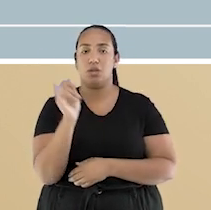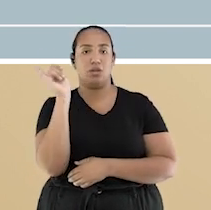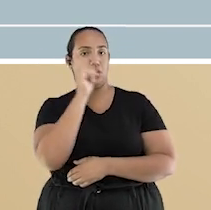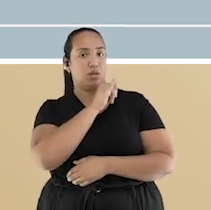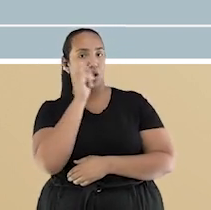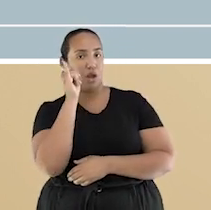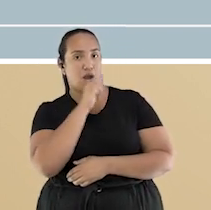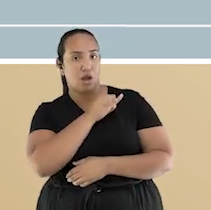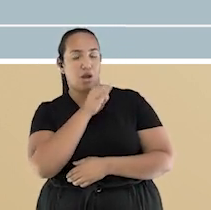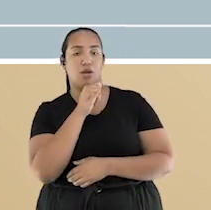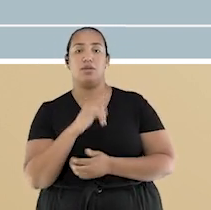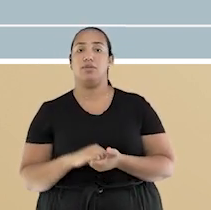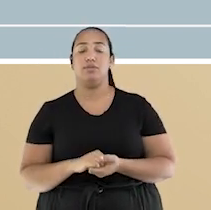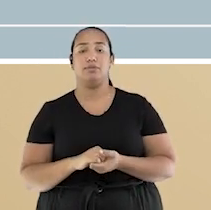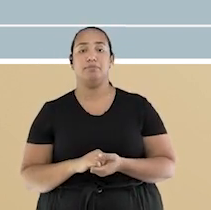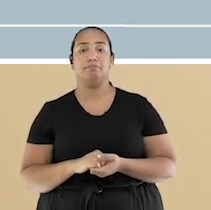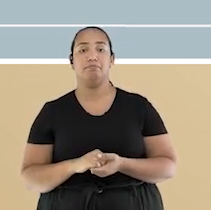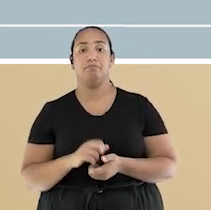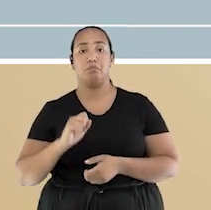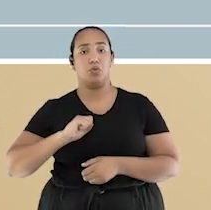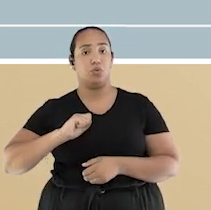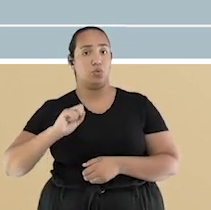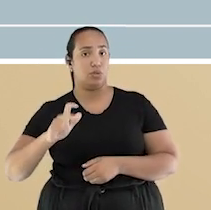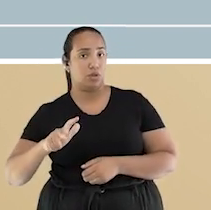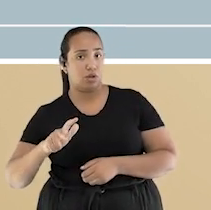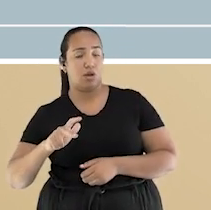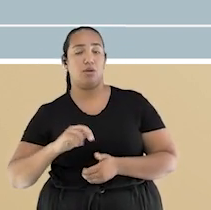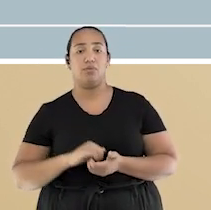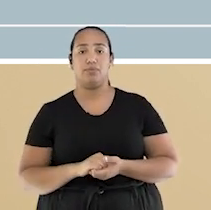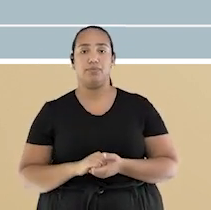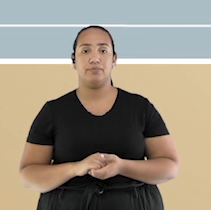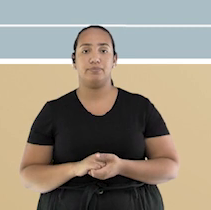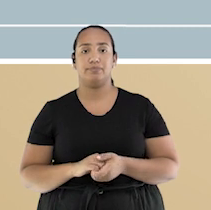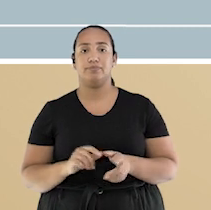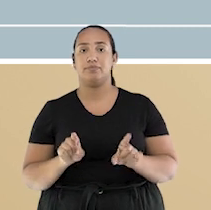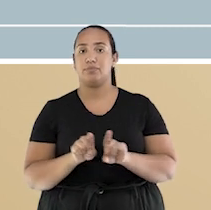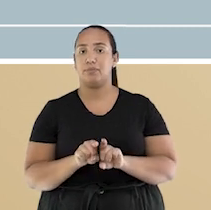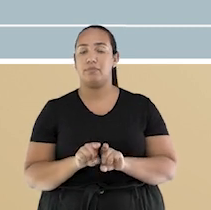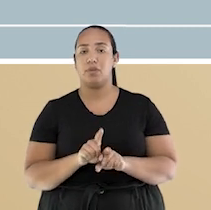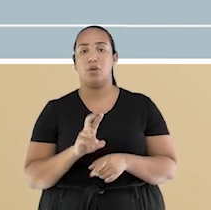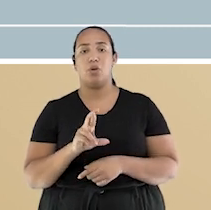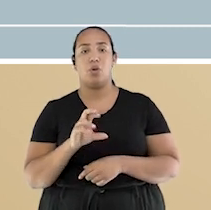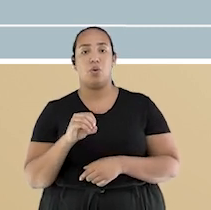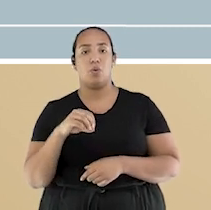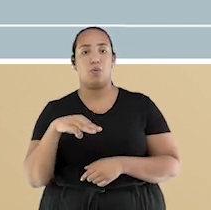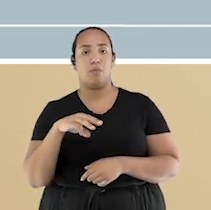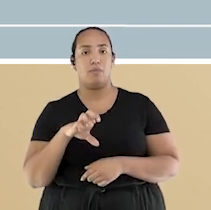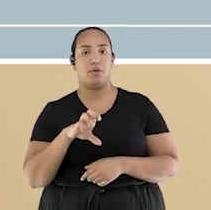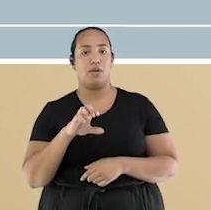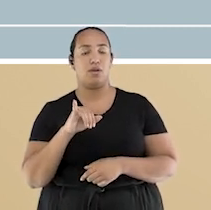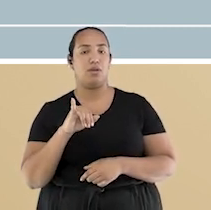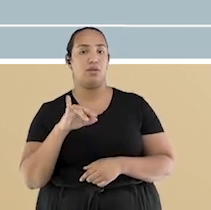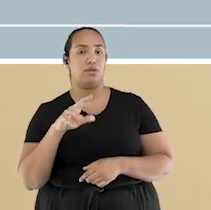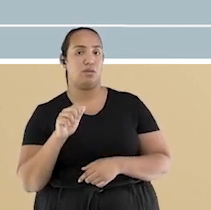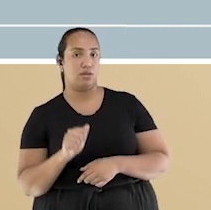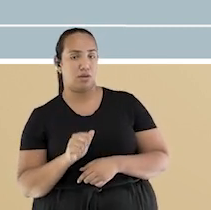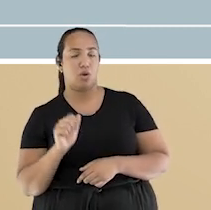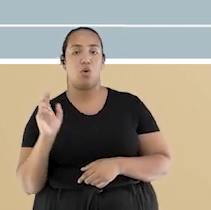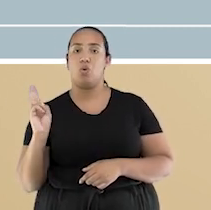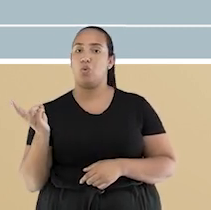Itália, Iugoslávia, Polônia, Portugal, Romênia, Tchecoslováquia e Uruguai.